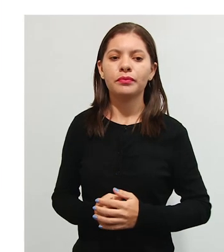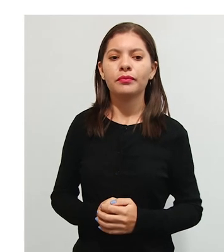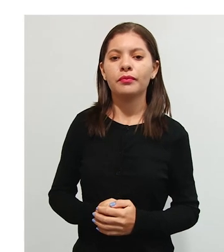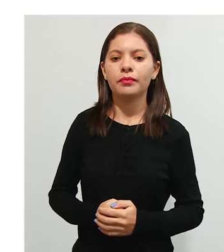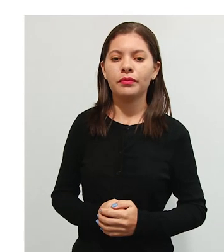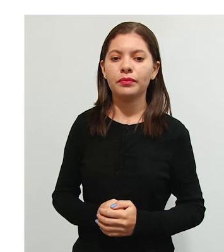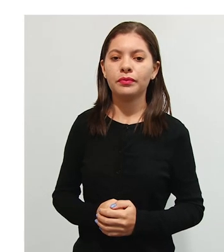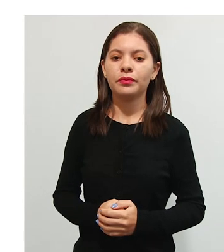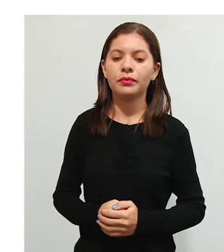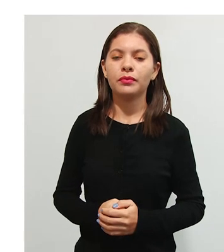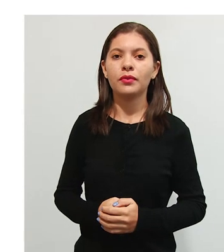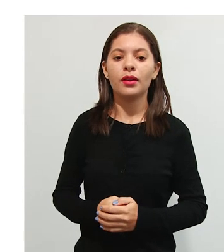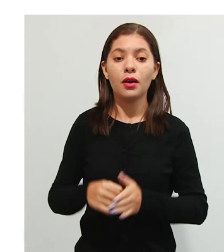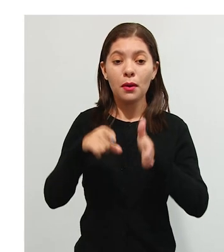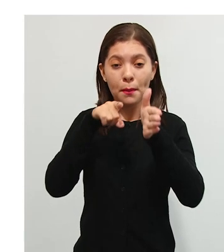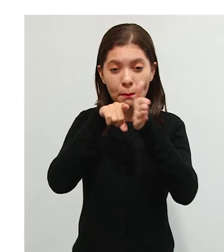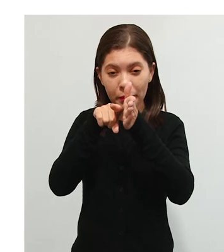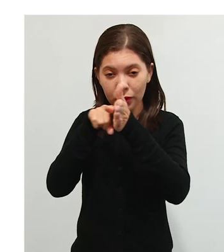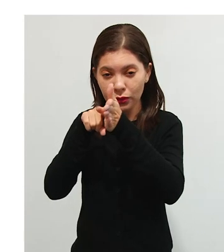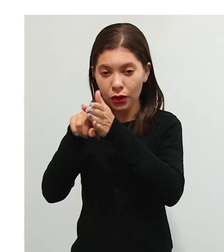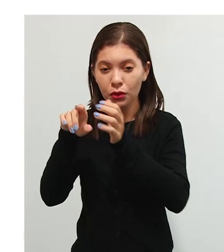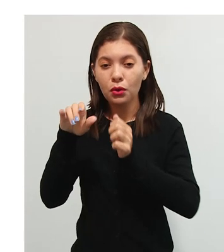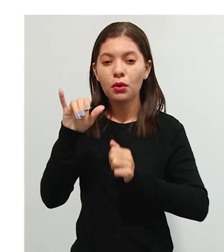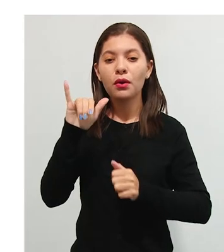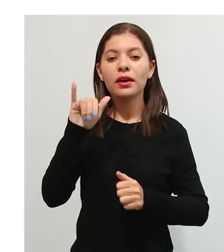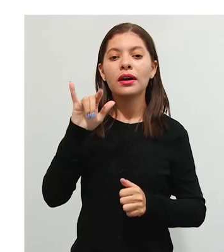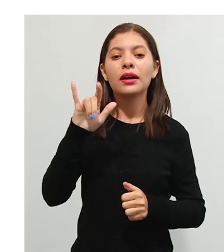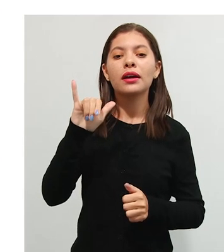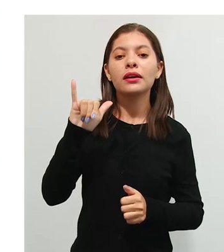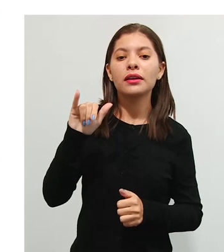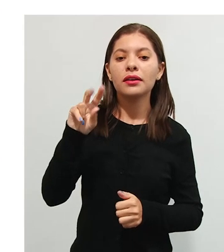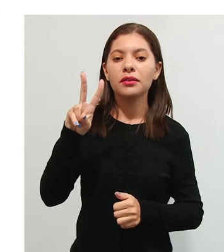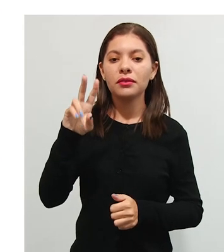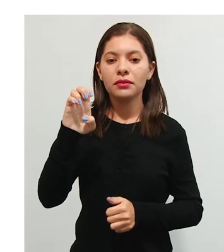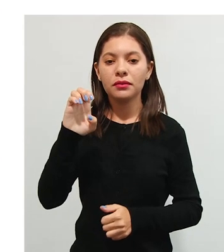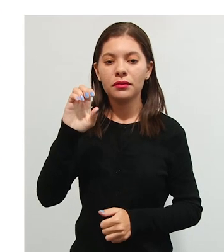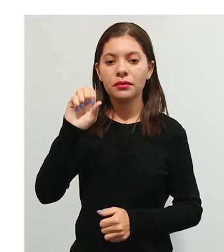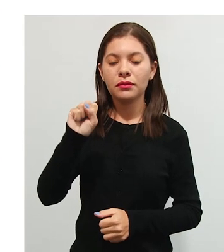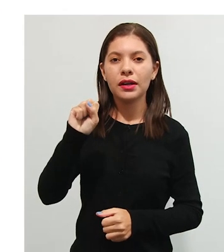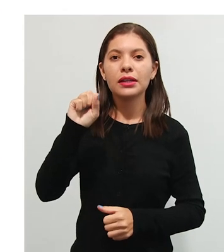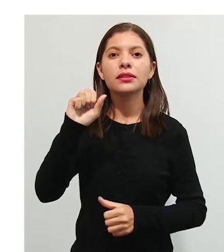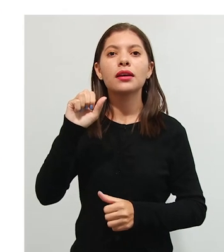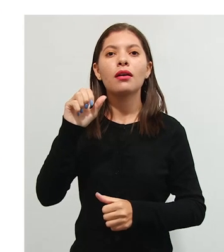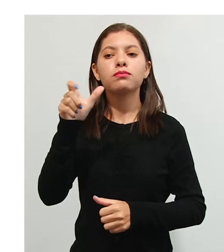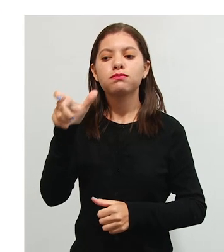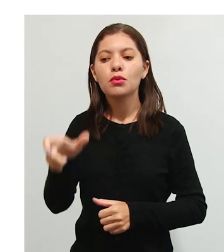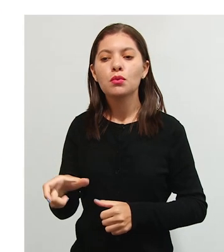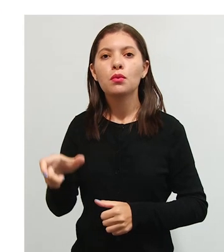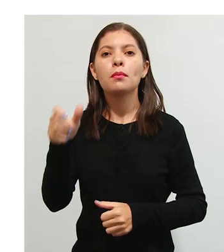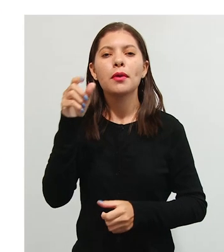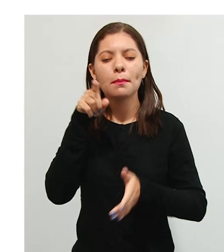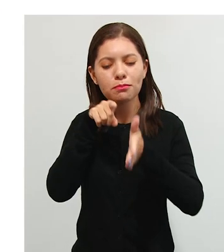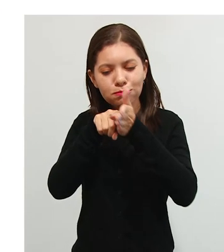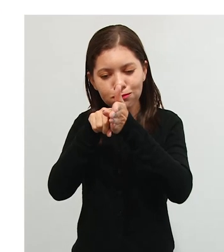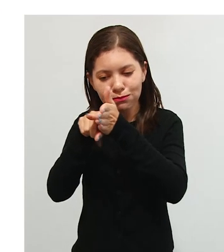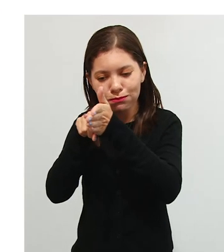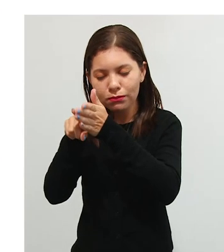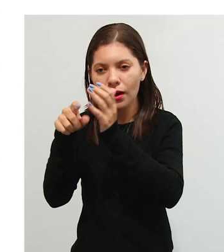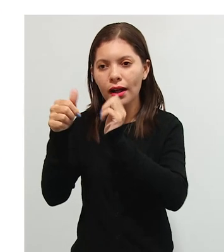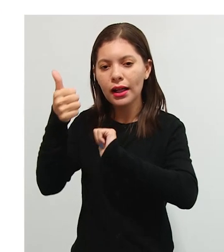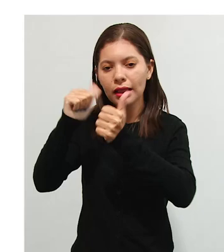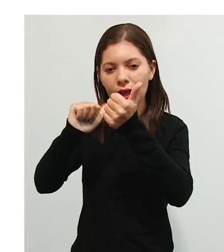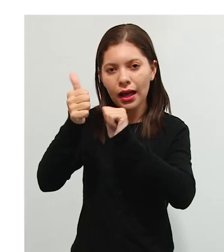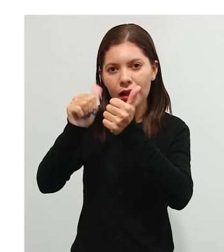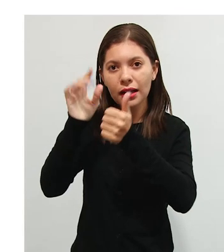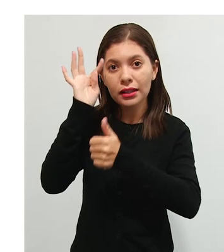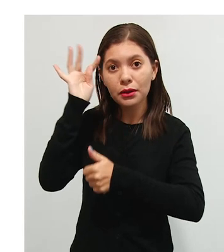um pesquisador renomado e que ele faz uma análise da teoria e do pesquisador Piaget. Então